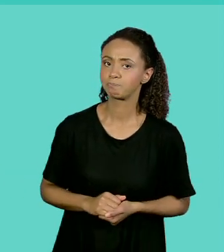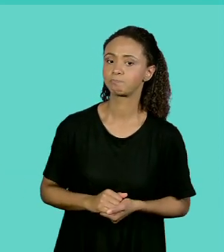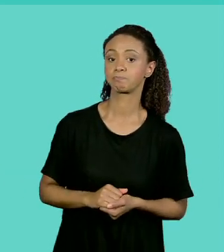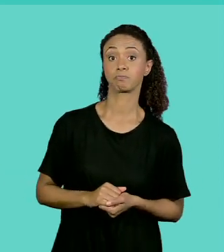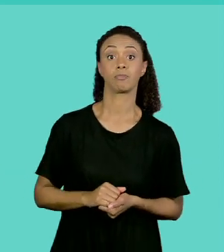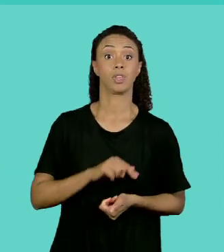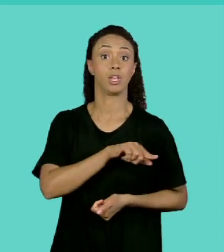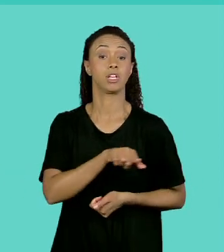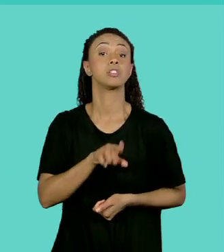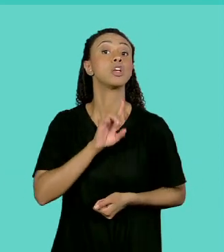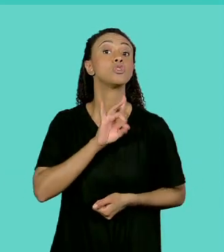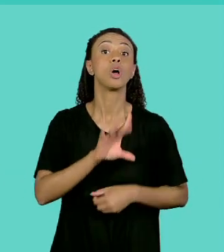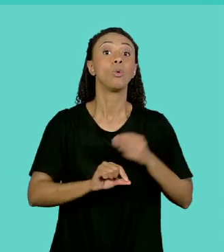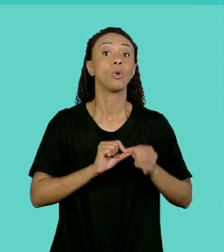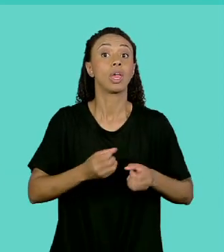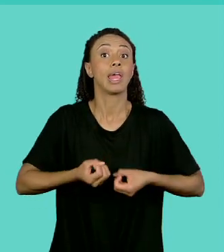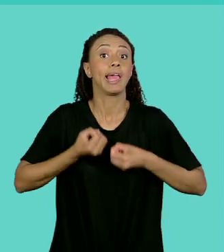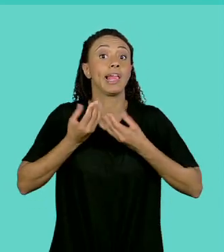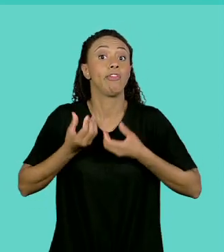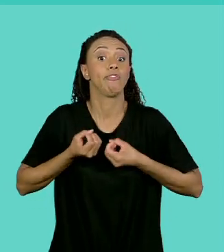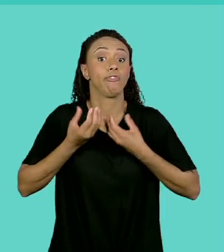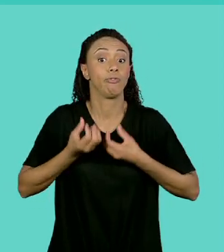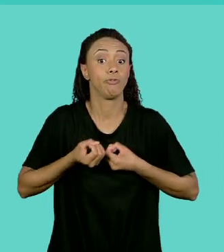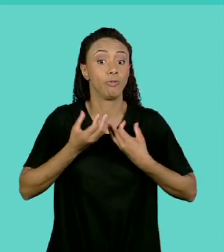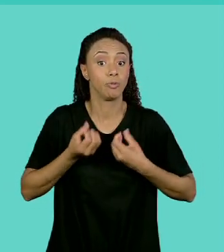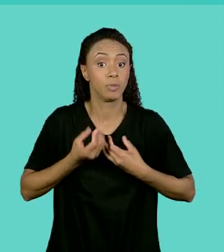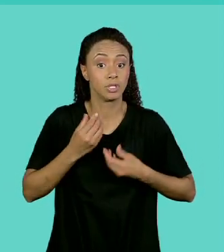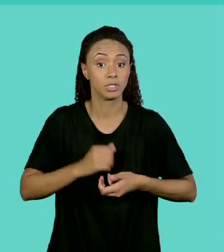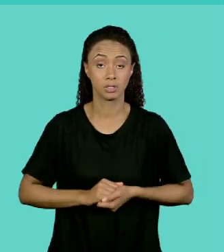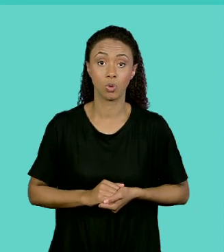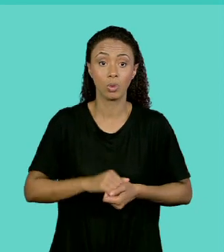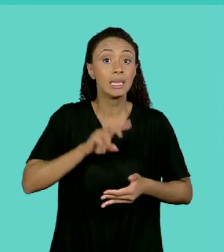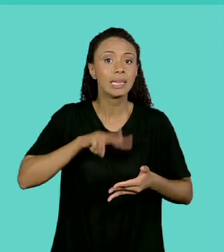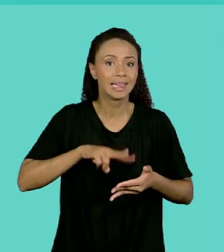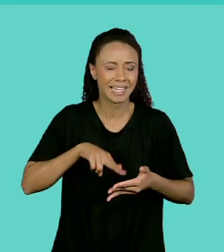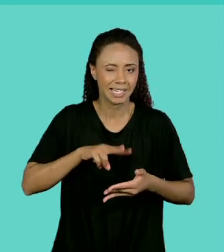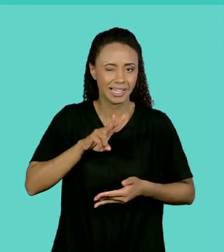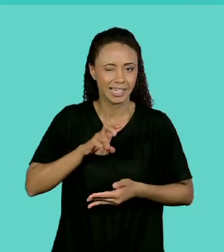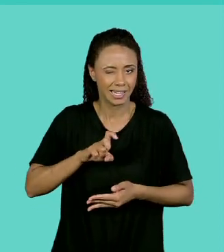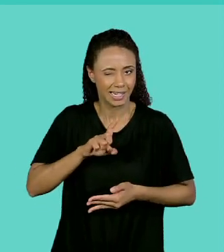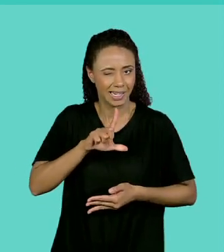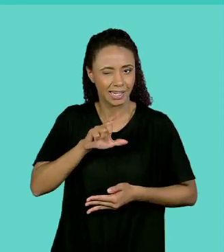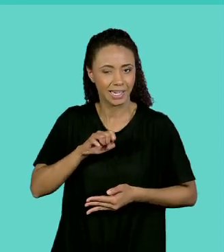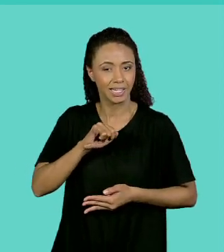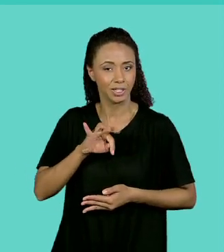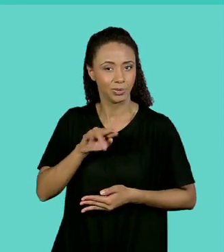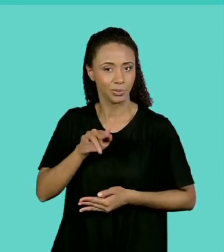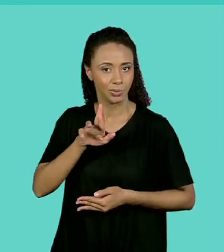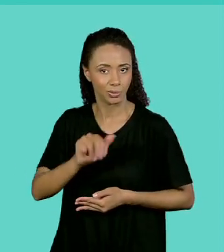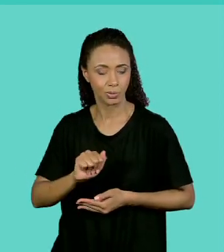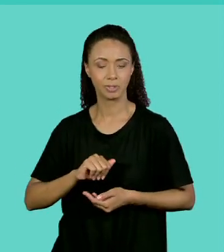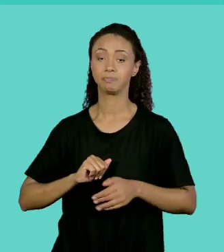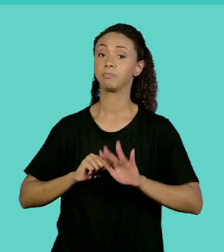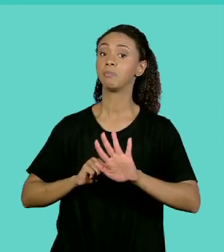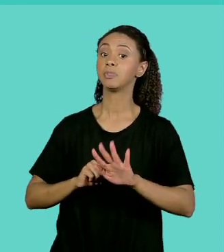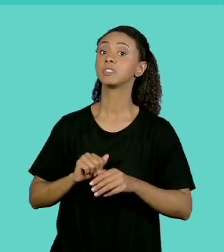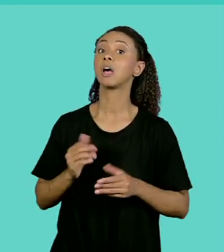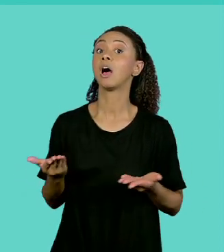instrução para leitura de dados. A gente vai incrementar um novo fragmento para a gente mostrar os dados agora. Então, de novo, eu vou fazer a